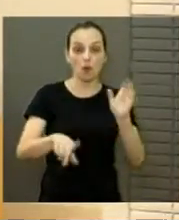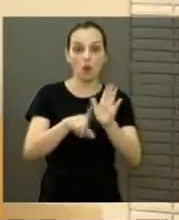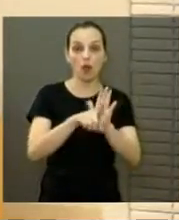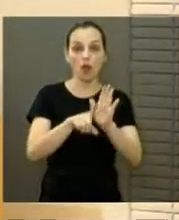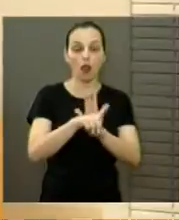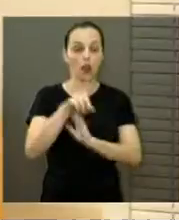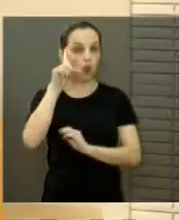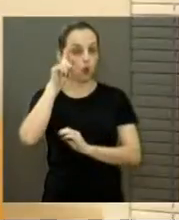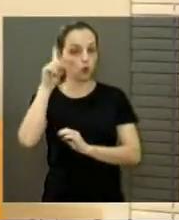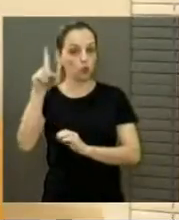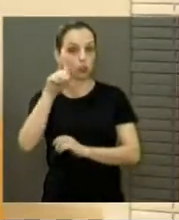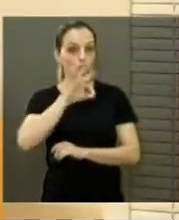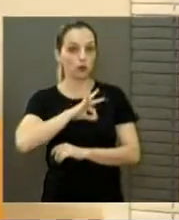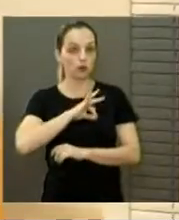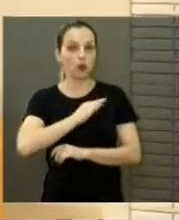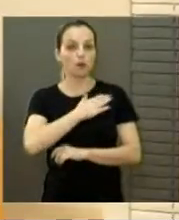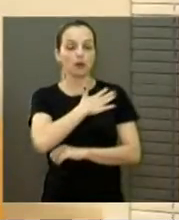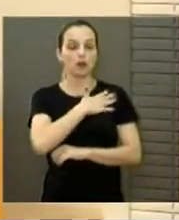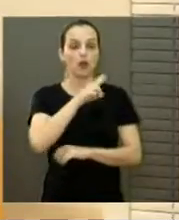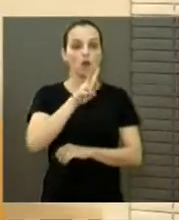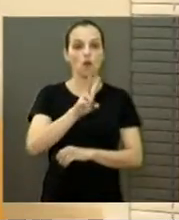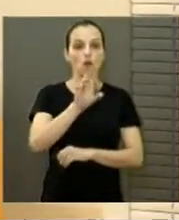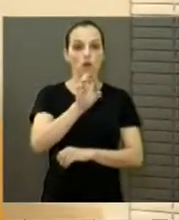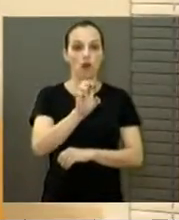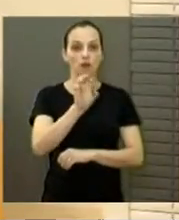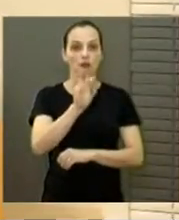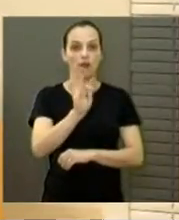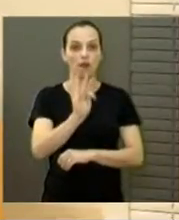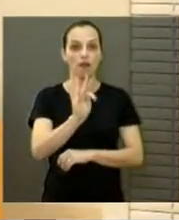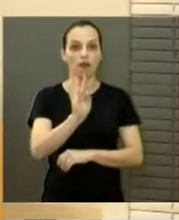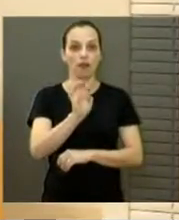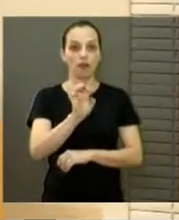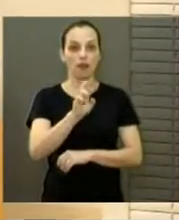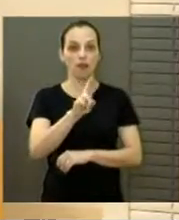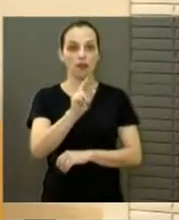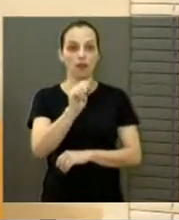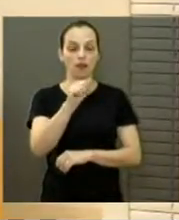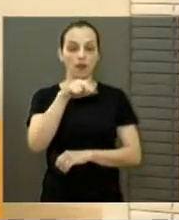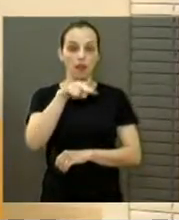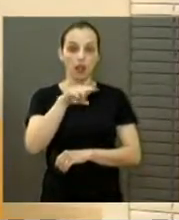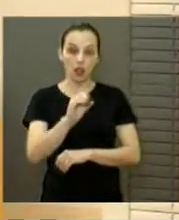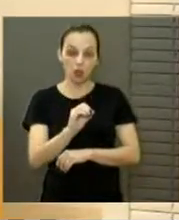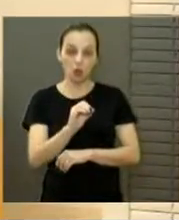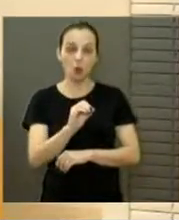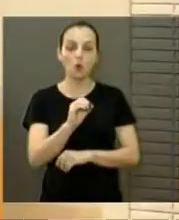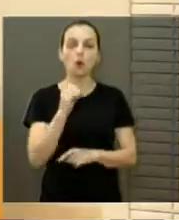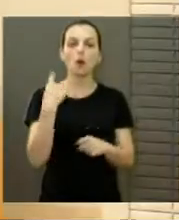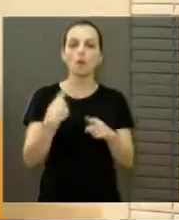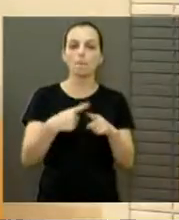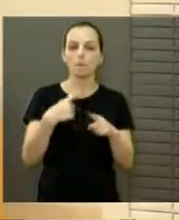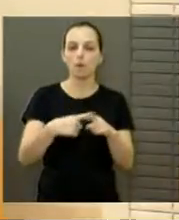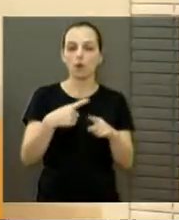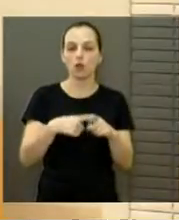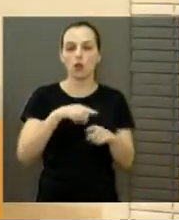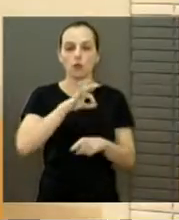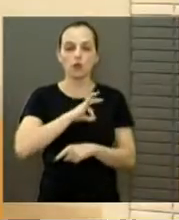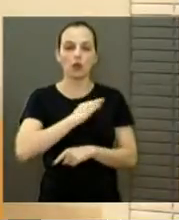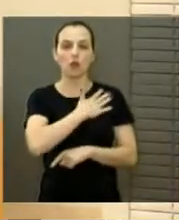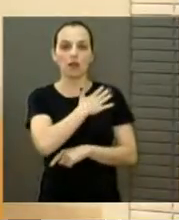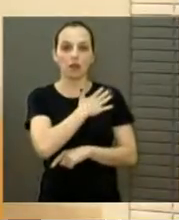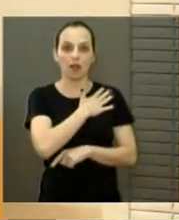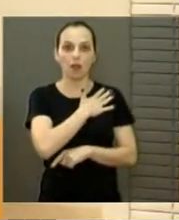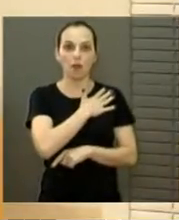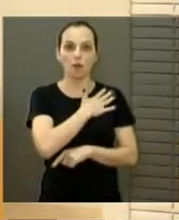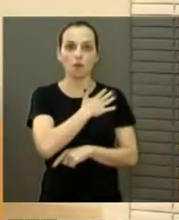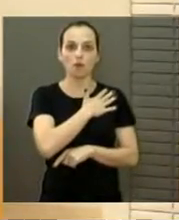militar veterano. Nós falamos o dia do policial veterano porque o policial militar inativo já